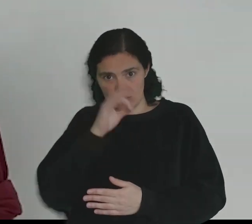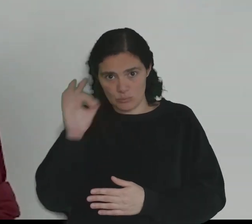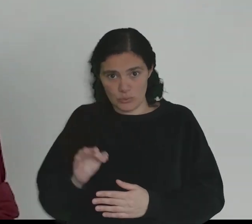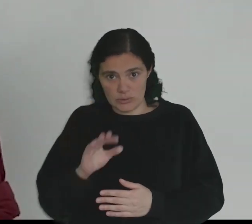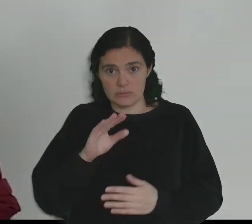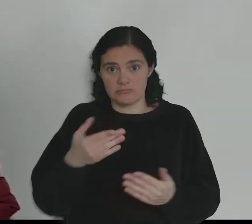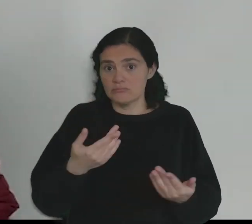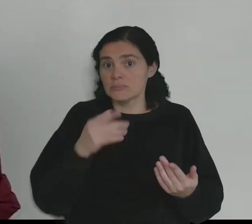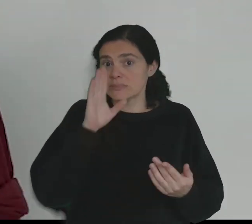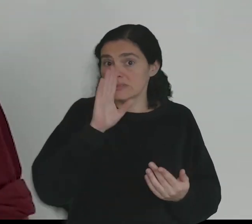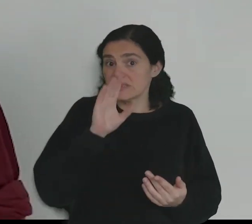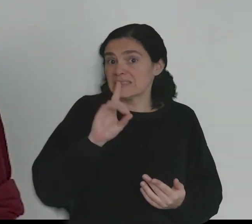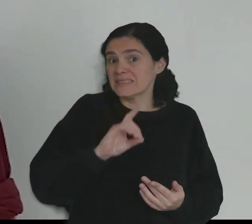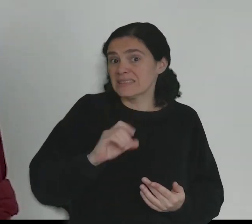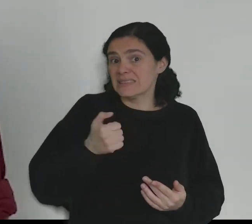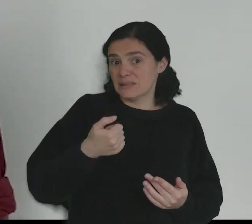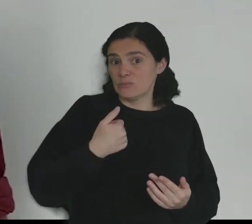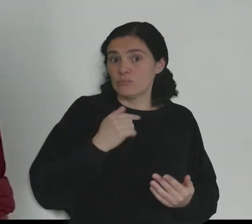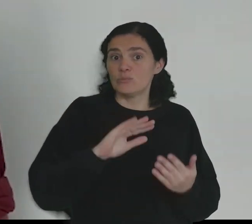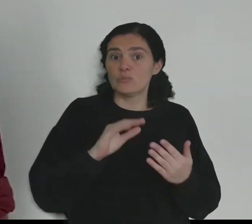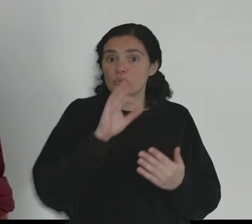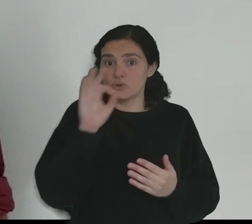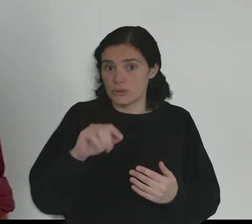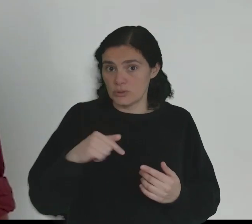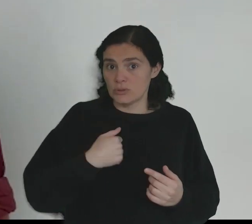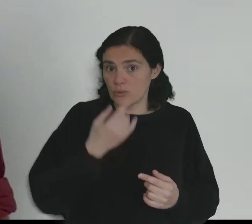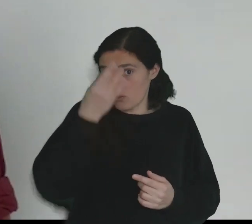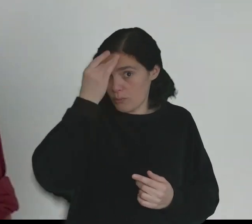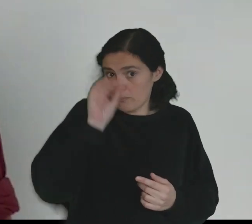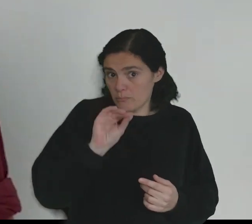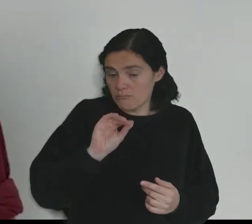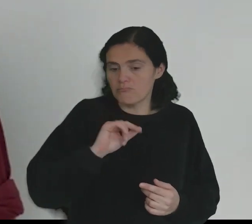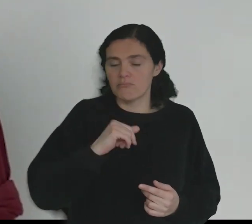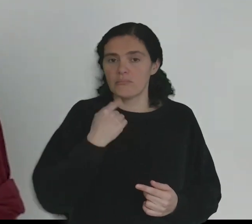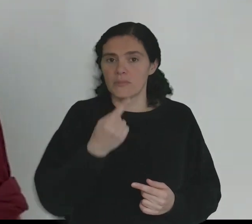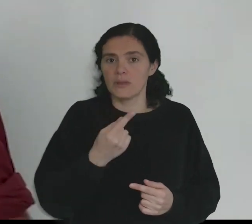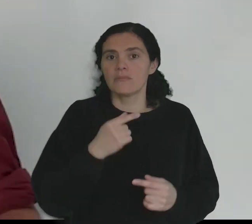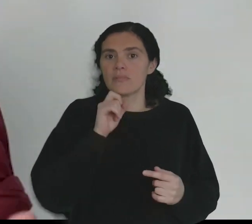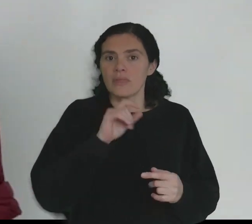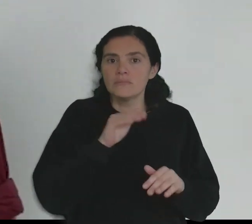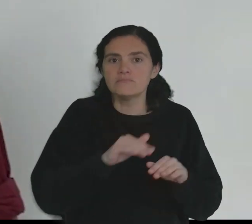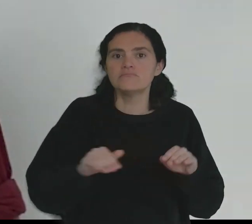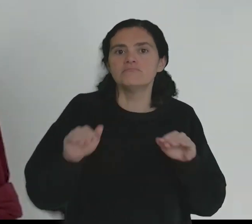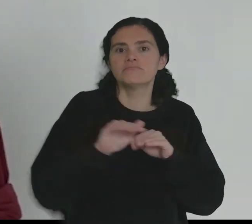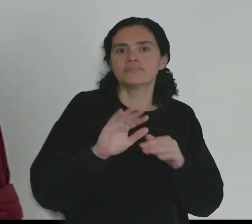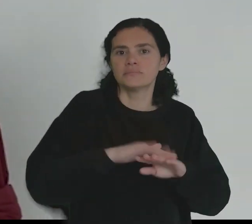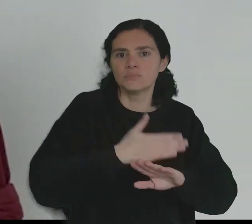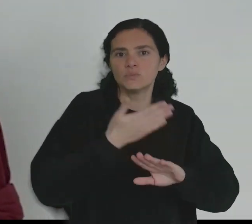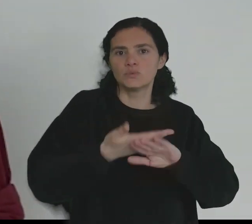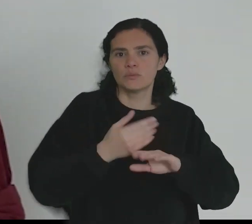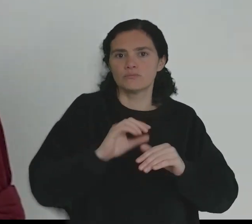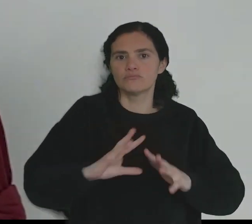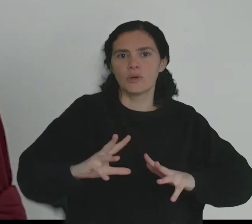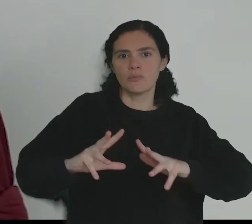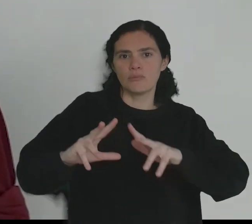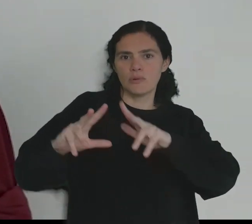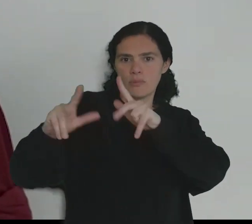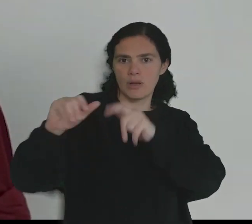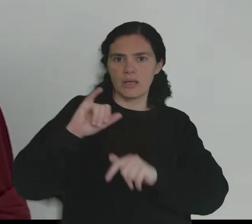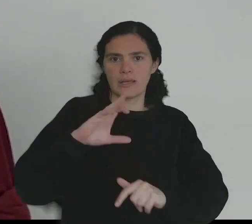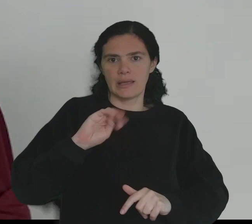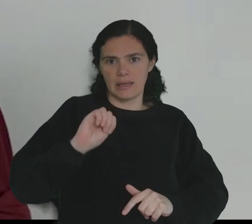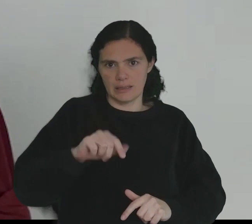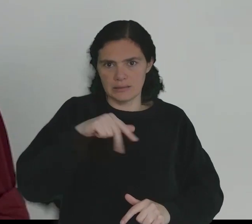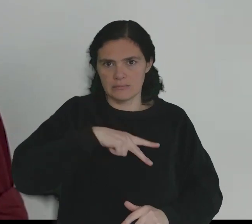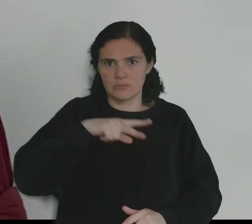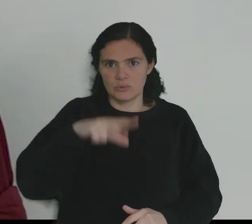65%. Ora, é precisamente estes 65% que eu sugiro que, com um passo para reforçar a progressividade